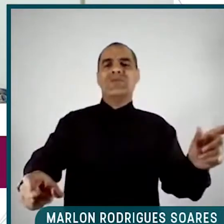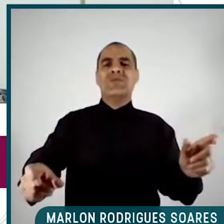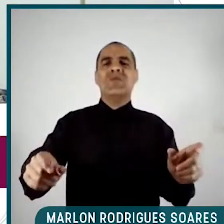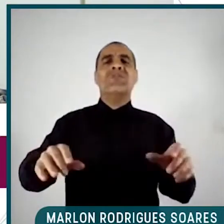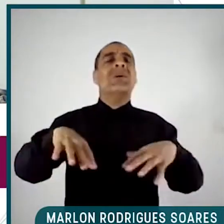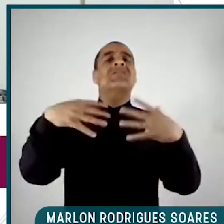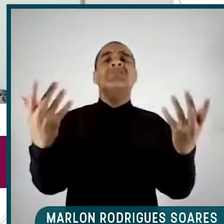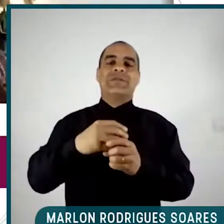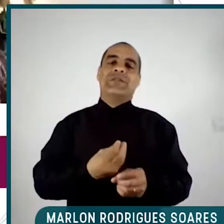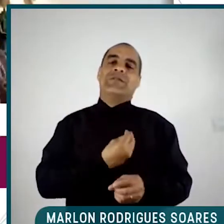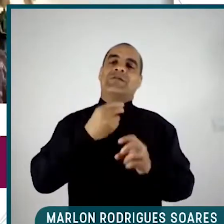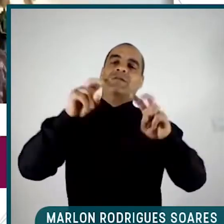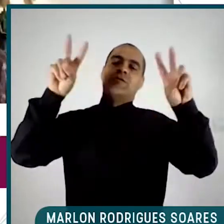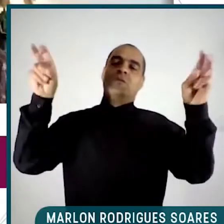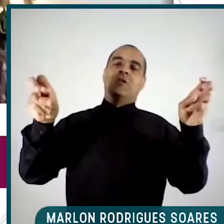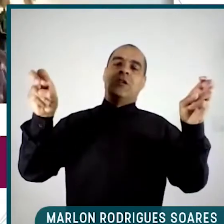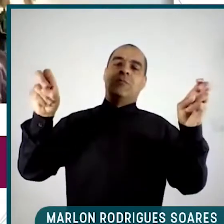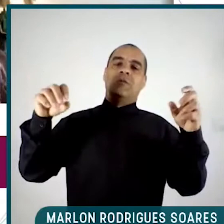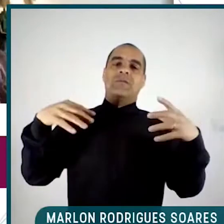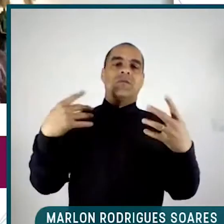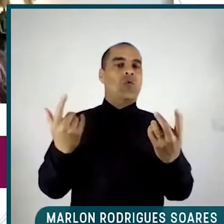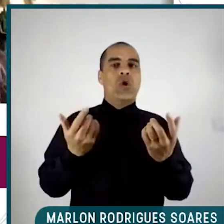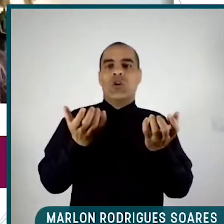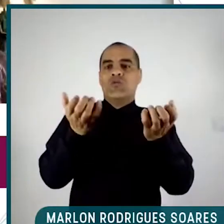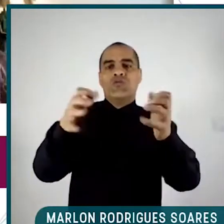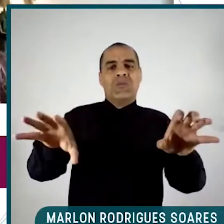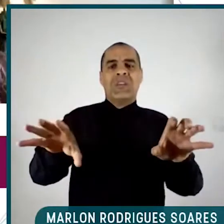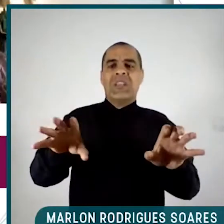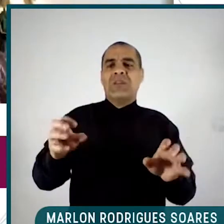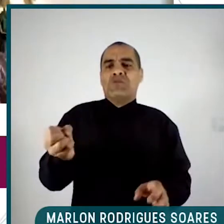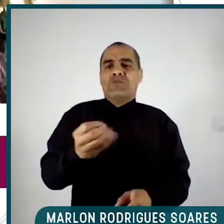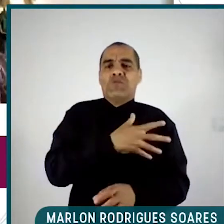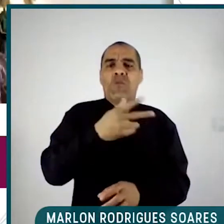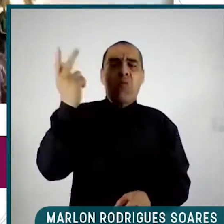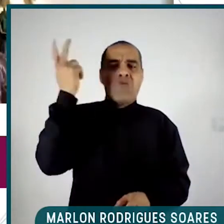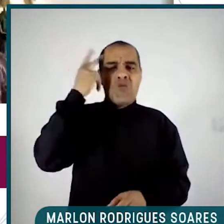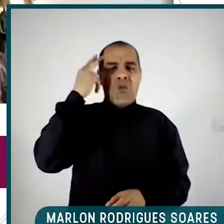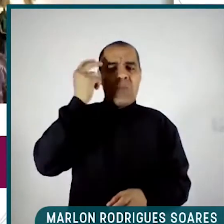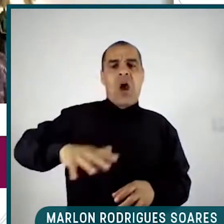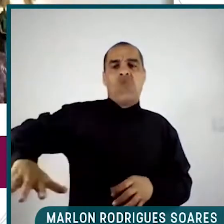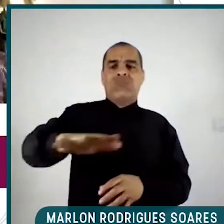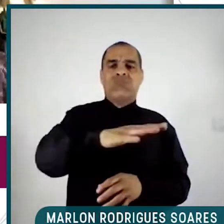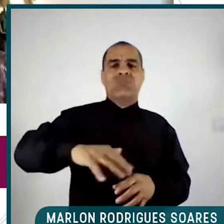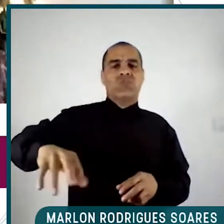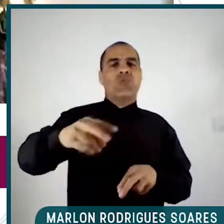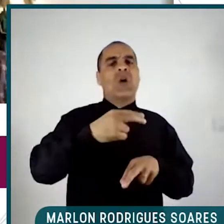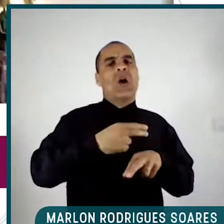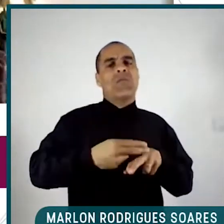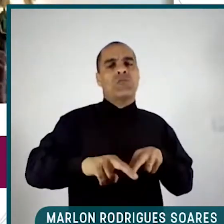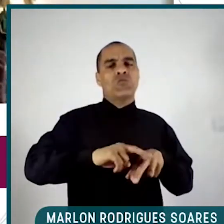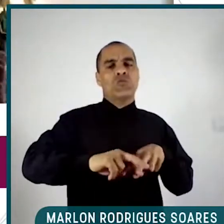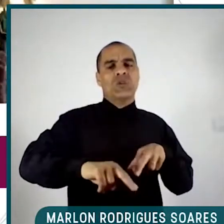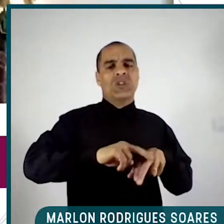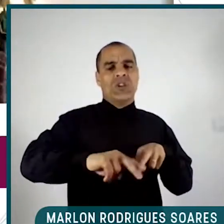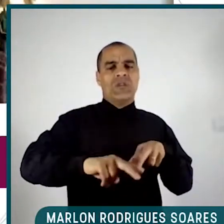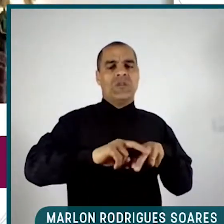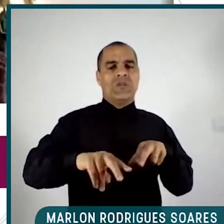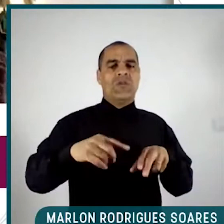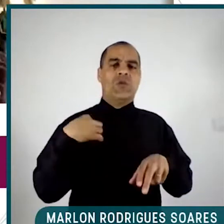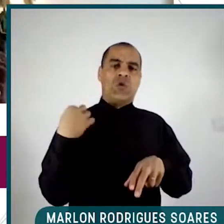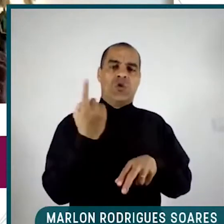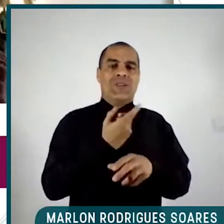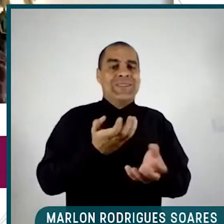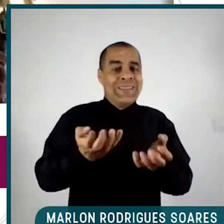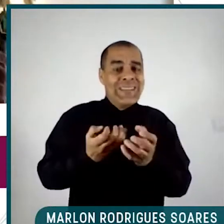vamos conseguir atingir? Nós não queremos um novo normal no campo do gênero. Nós queremos desafiar a própria ideia de